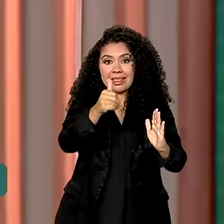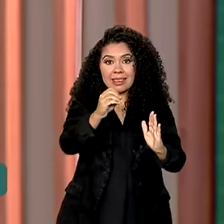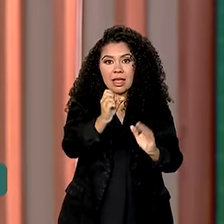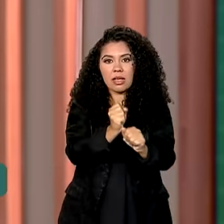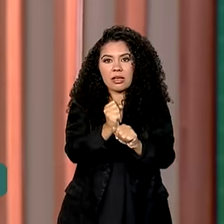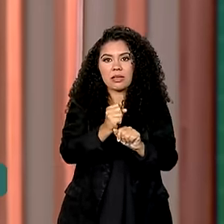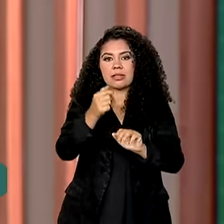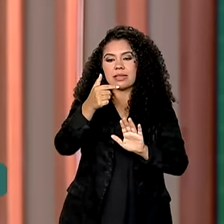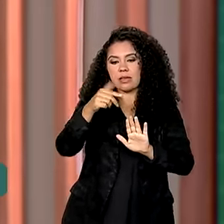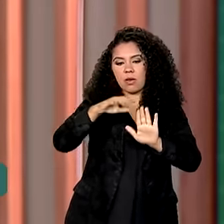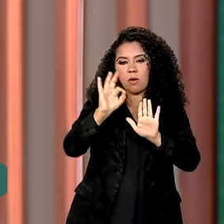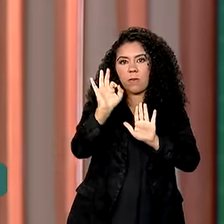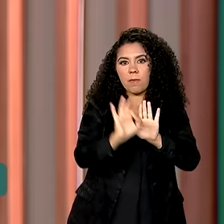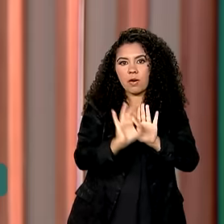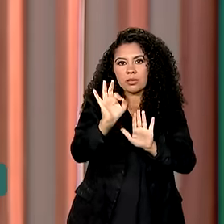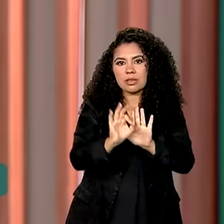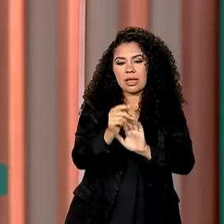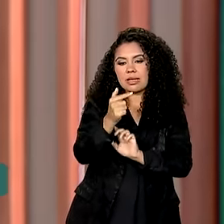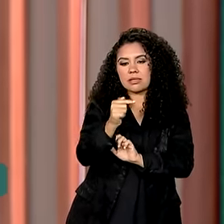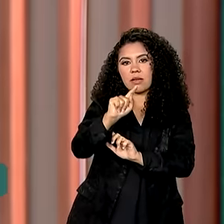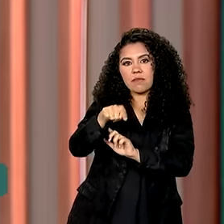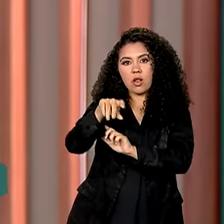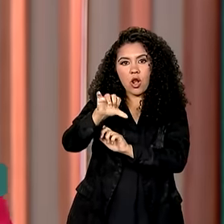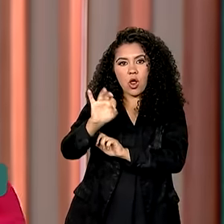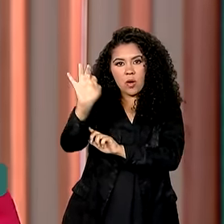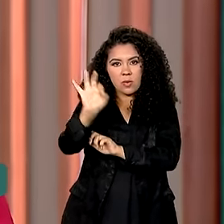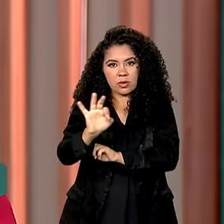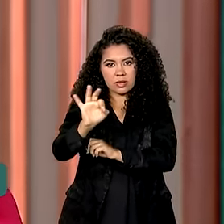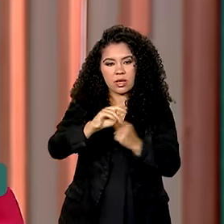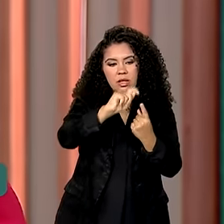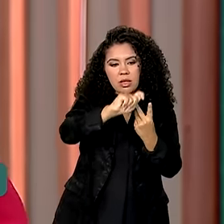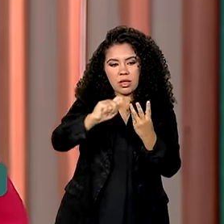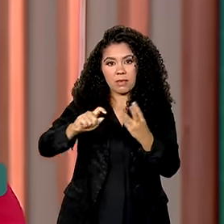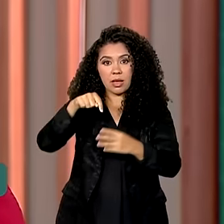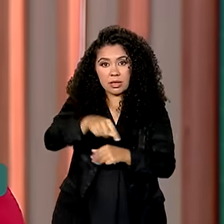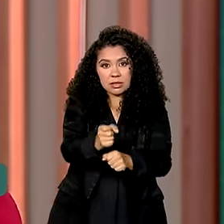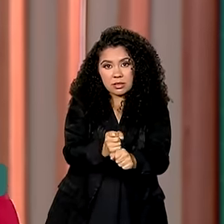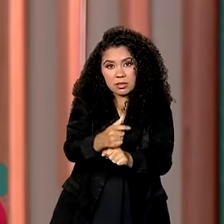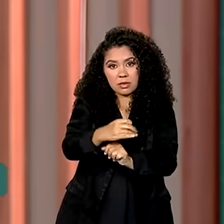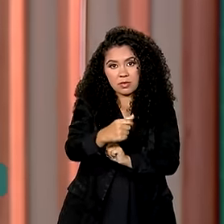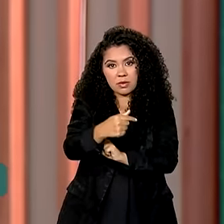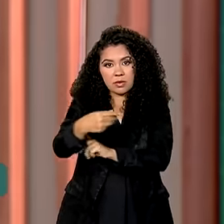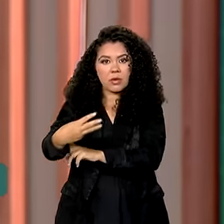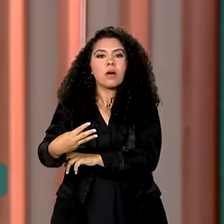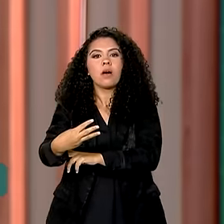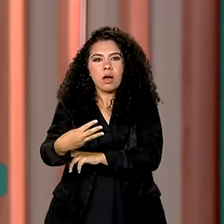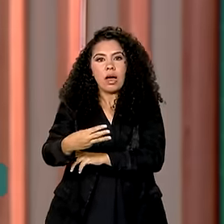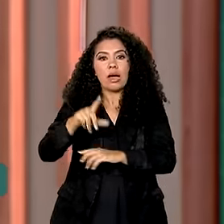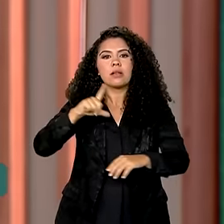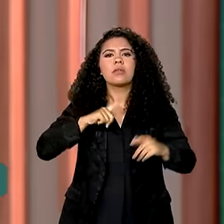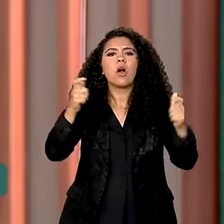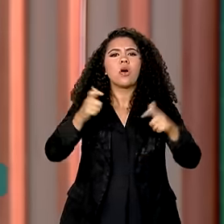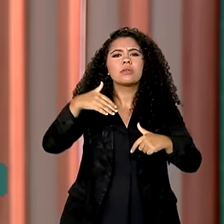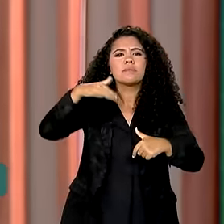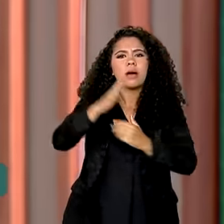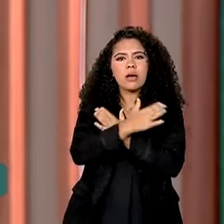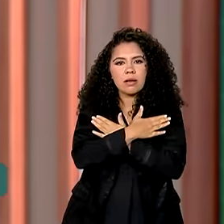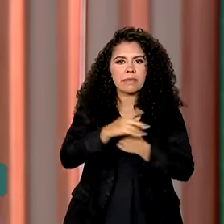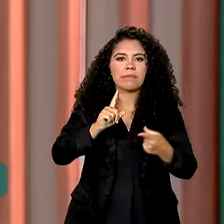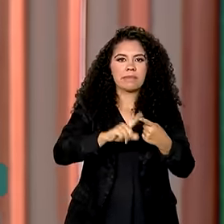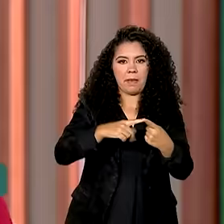a 7,9% nos três primeiros meses deste ano. As maiores taxas de desocupação foram da Bahia,